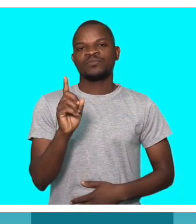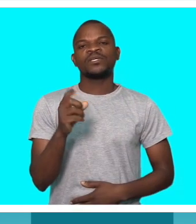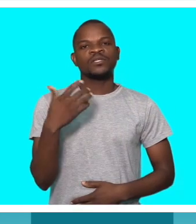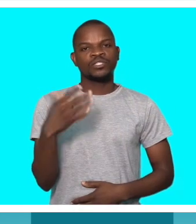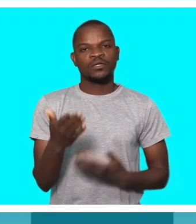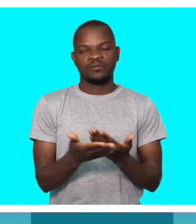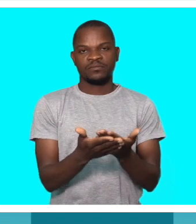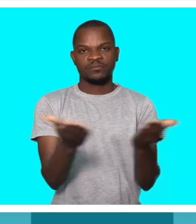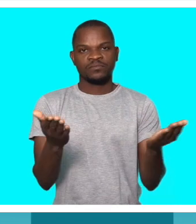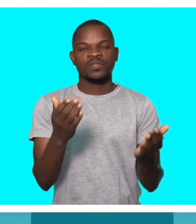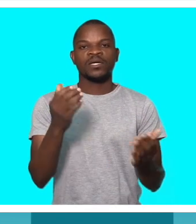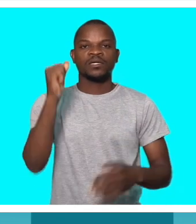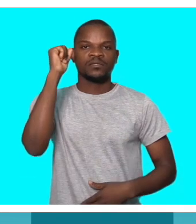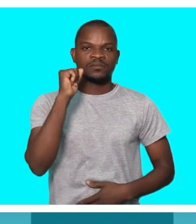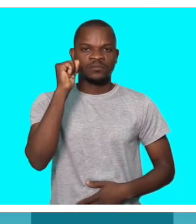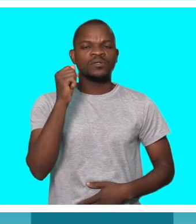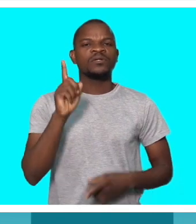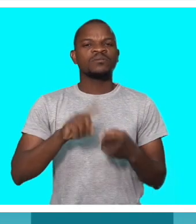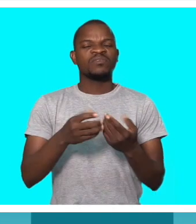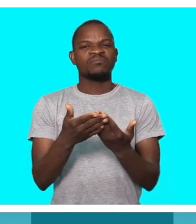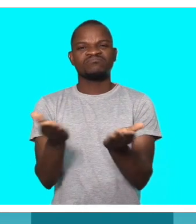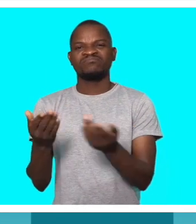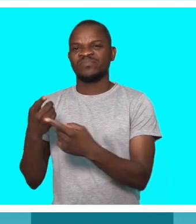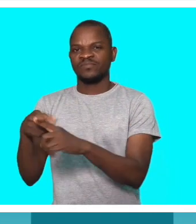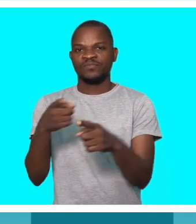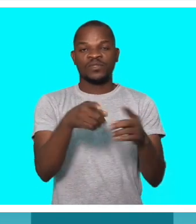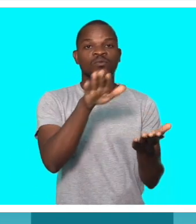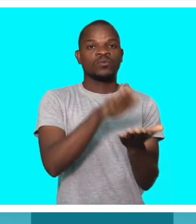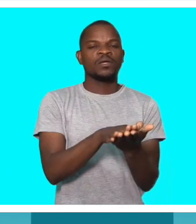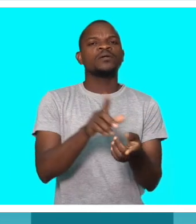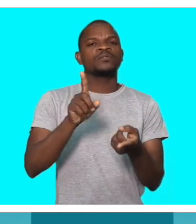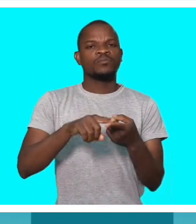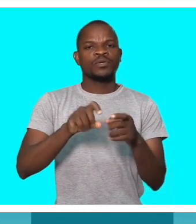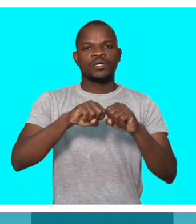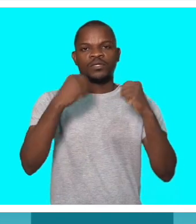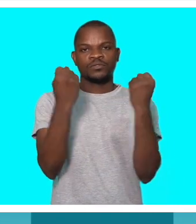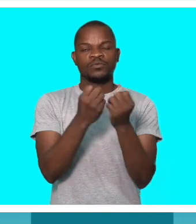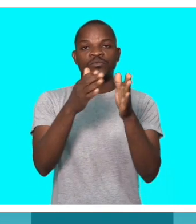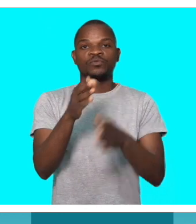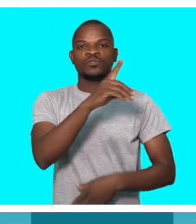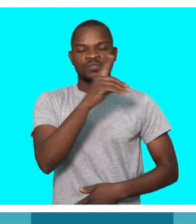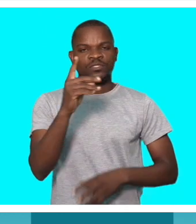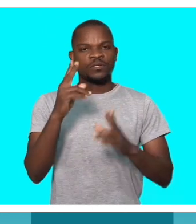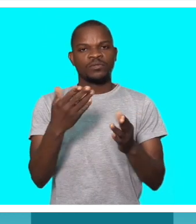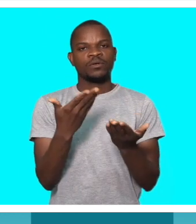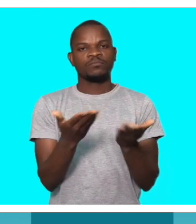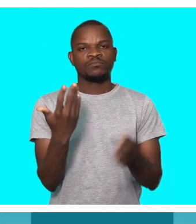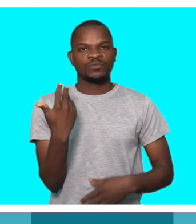autocarro está cá, já apresentamos, fizemos várias apresentações, inclusive a associação de deficientes,